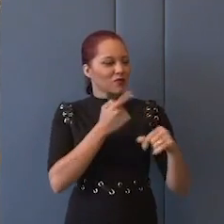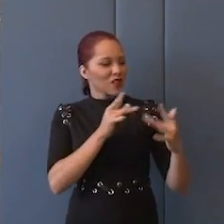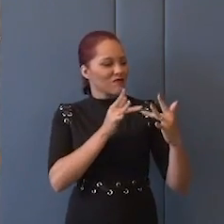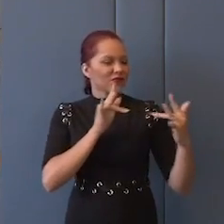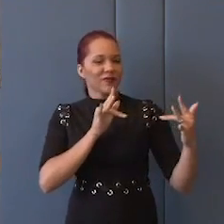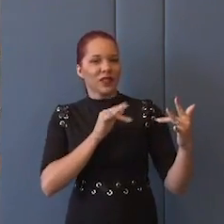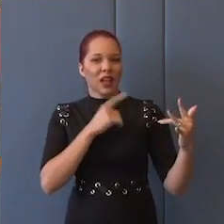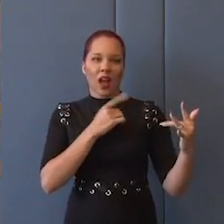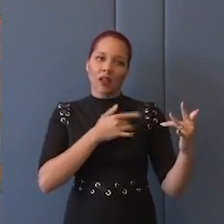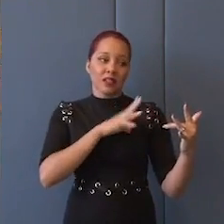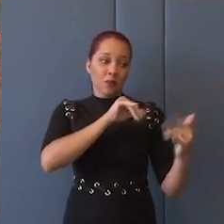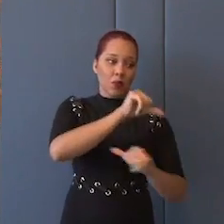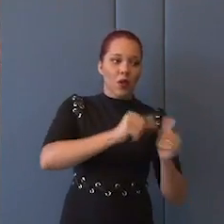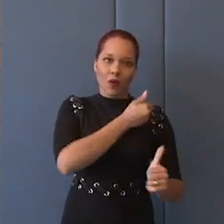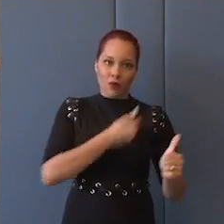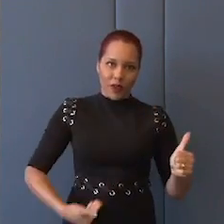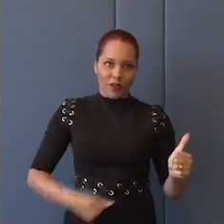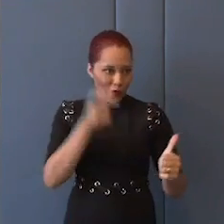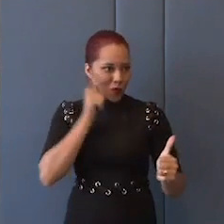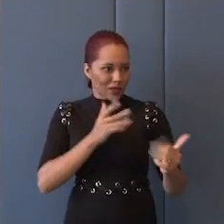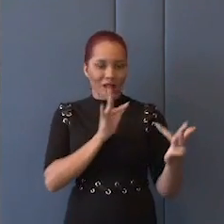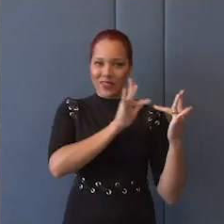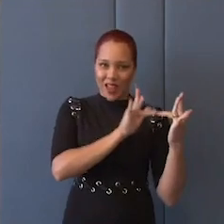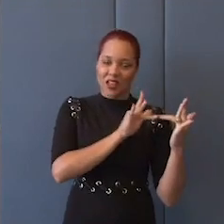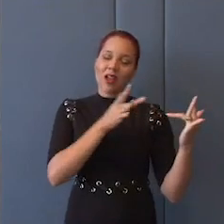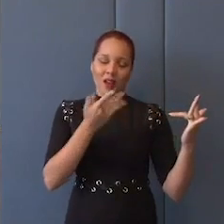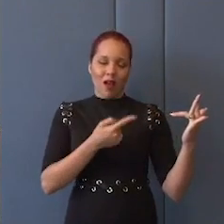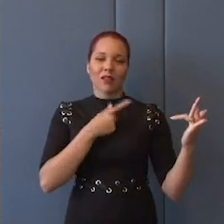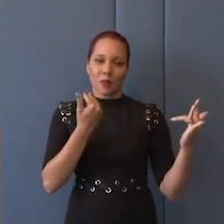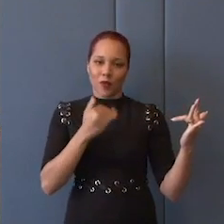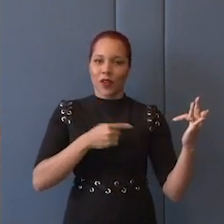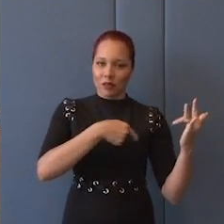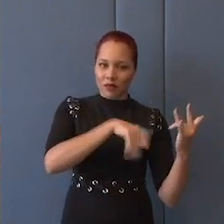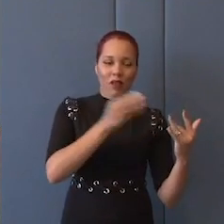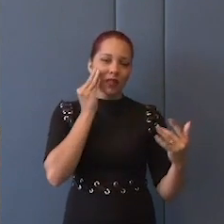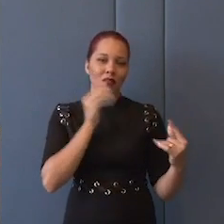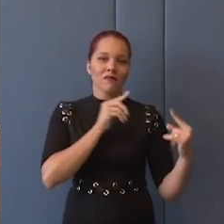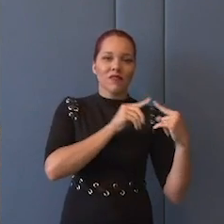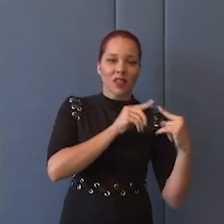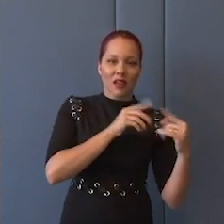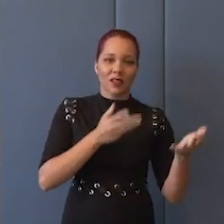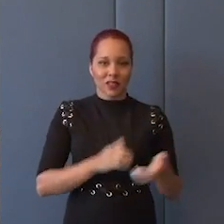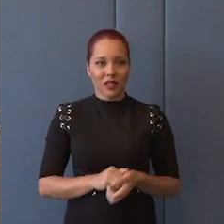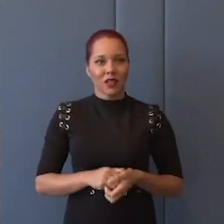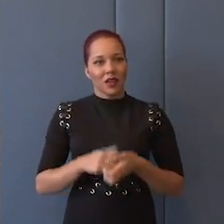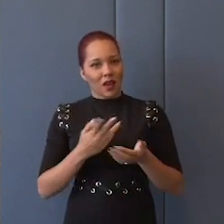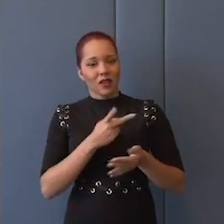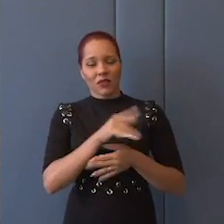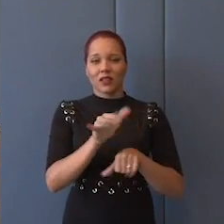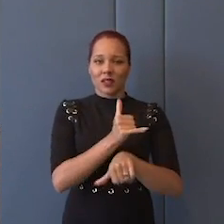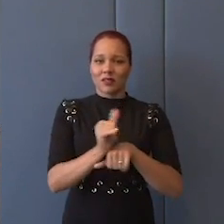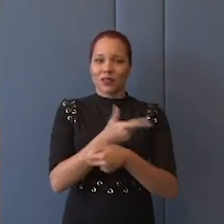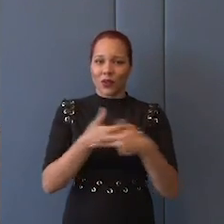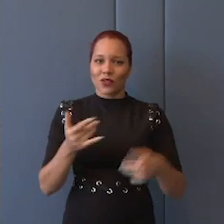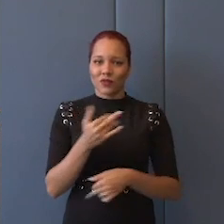mudar o governo no outro país, ou se mudar aqui, a democracia sempre pode mudar, mas se mudar o governo no outro país, aí a gente fará de coisas diferentes.